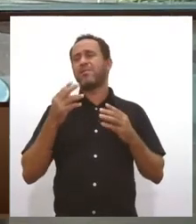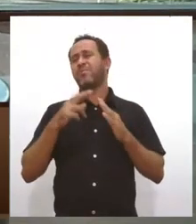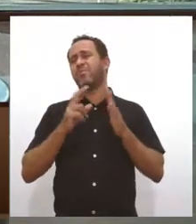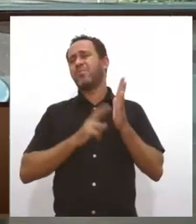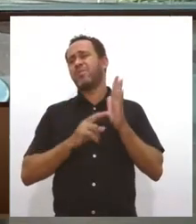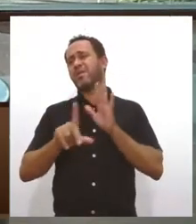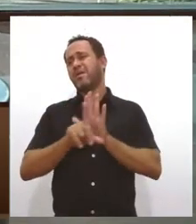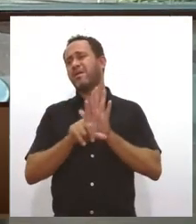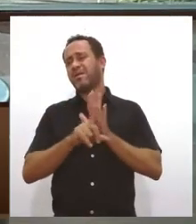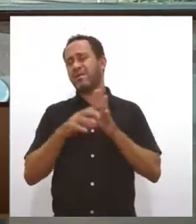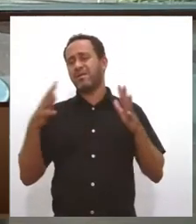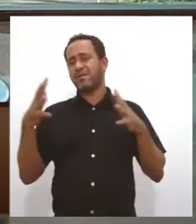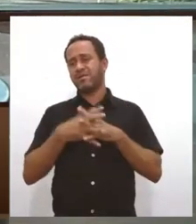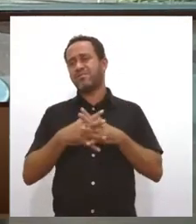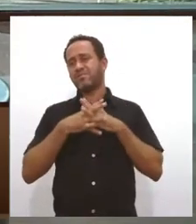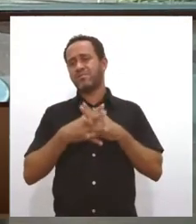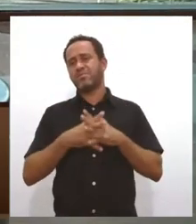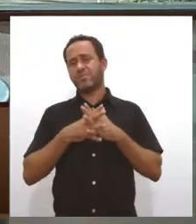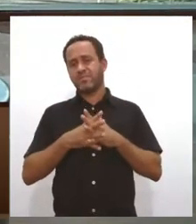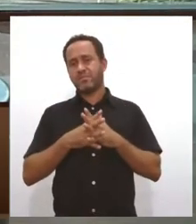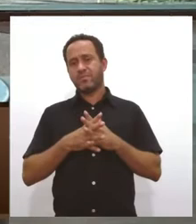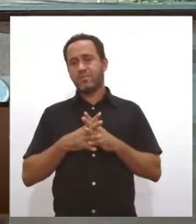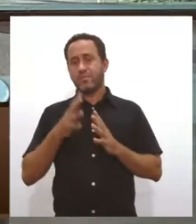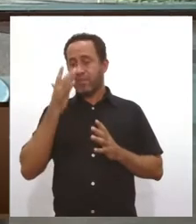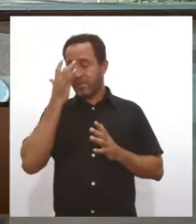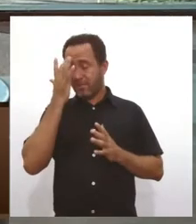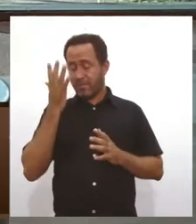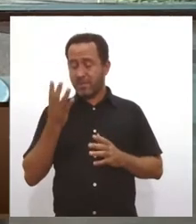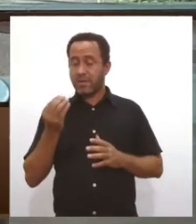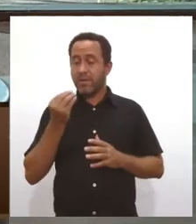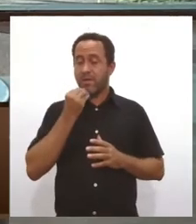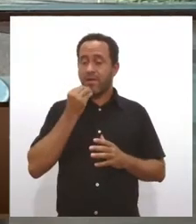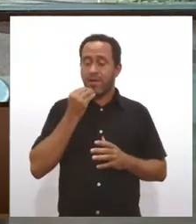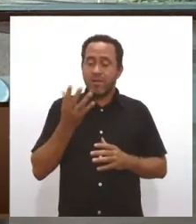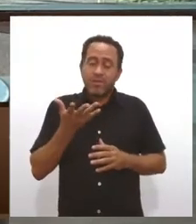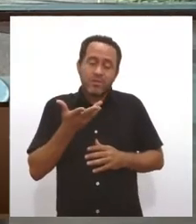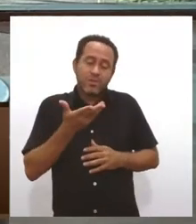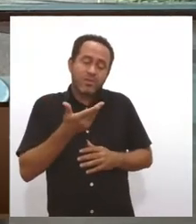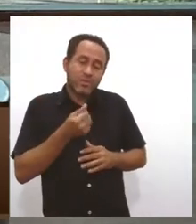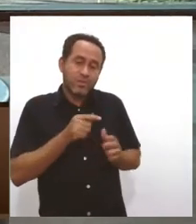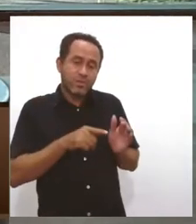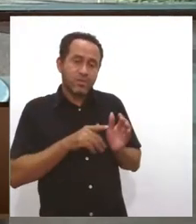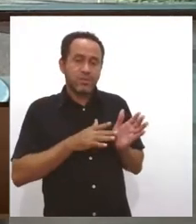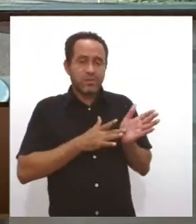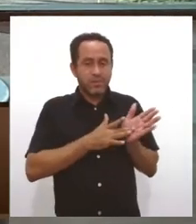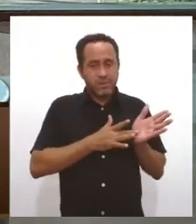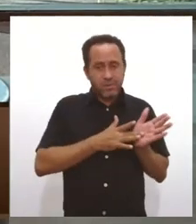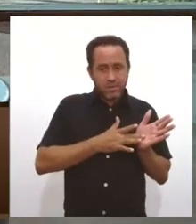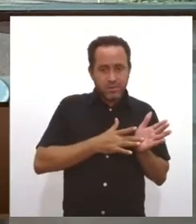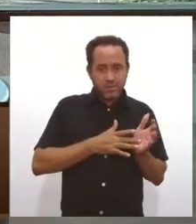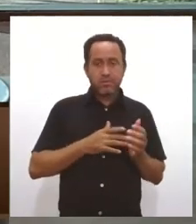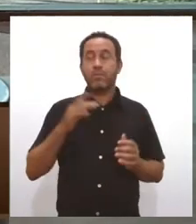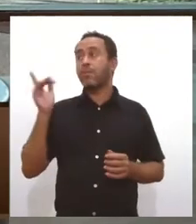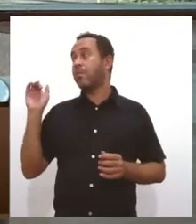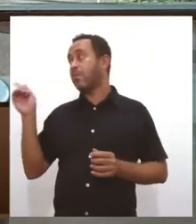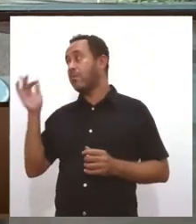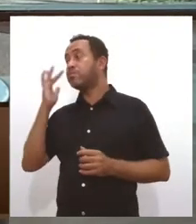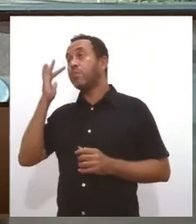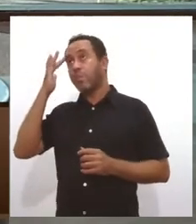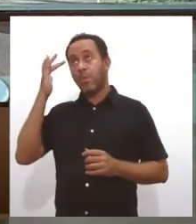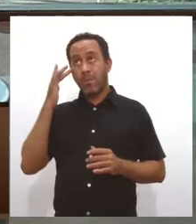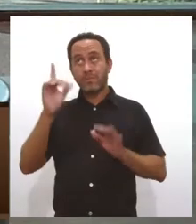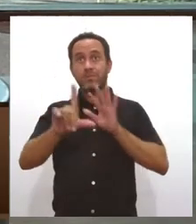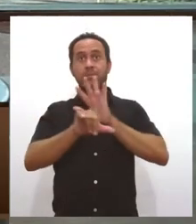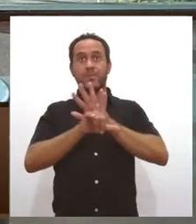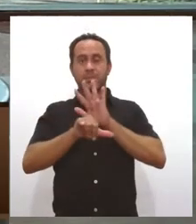acaba facilitando os jeitinhos, né? A busca pelos jeitinhos. A senhora considera que essa lei é muito